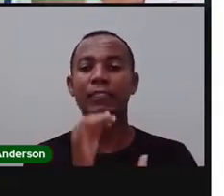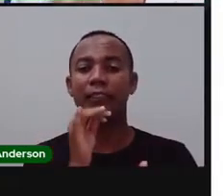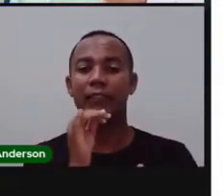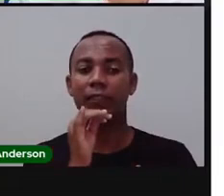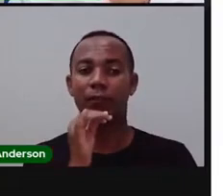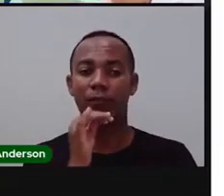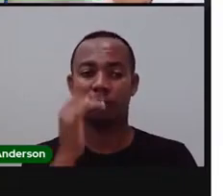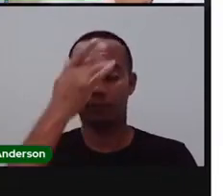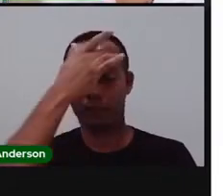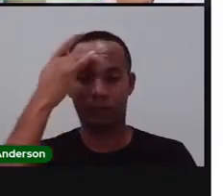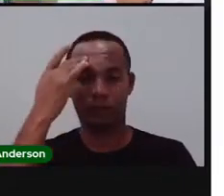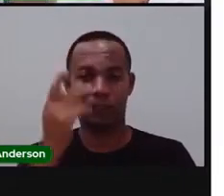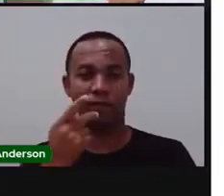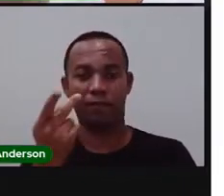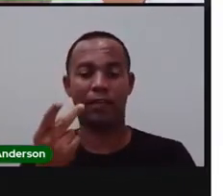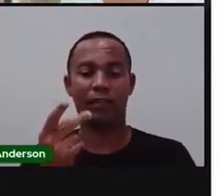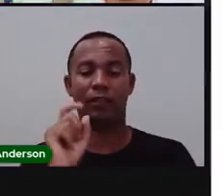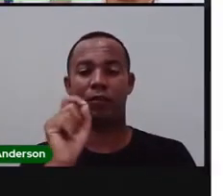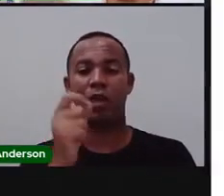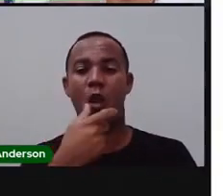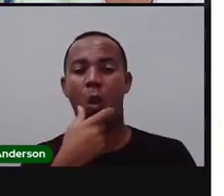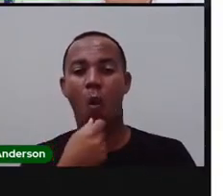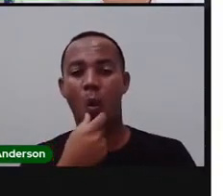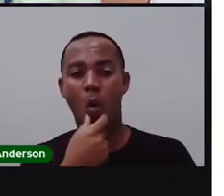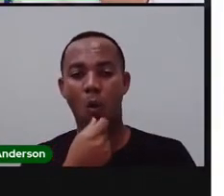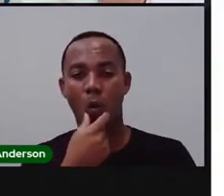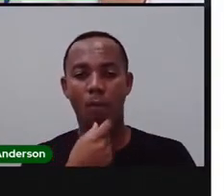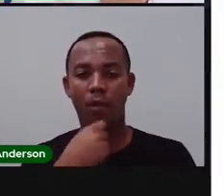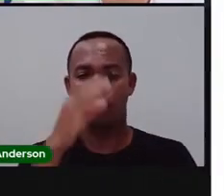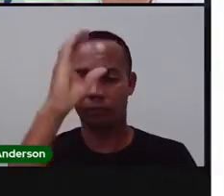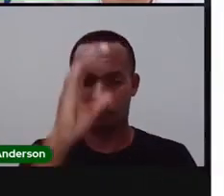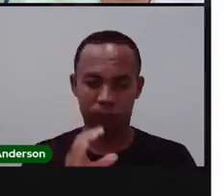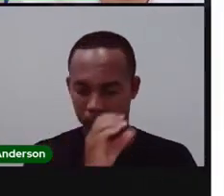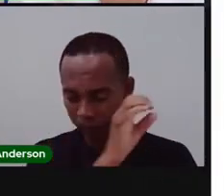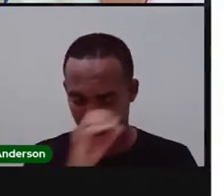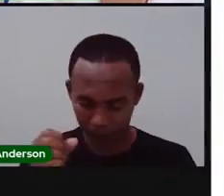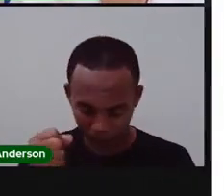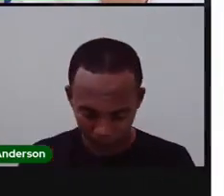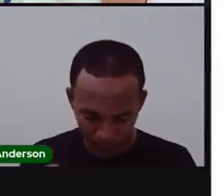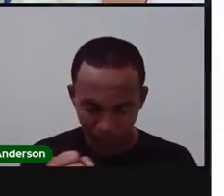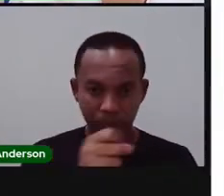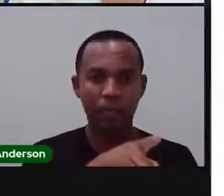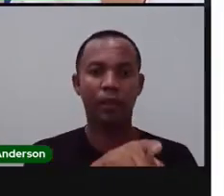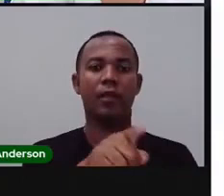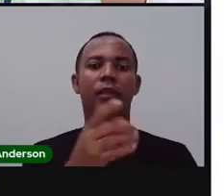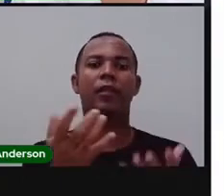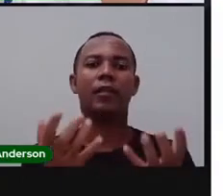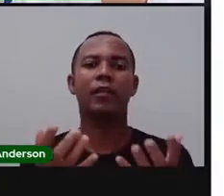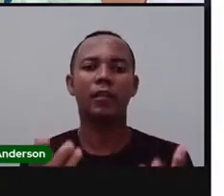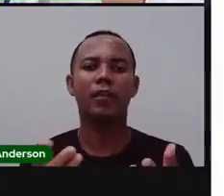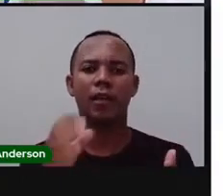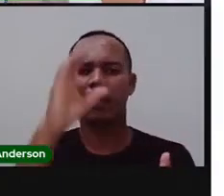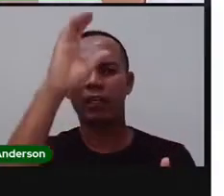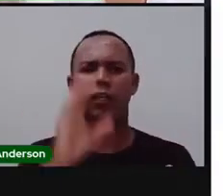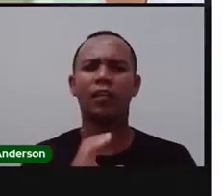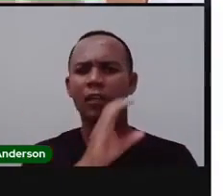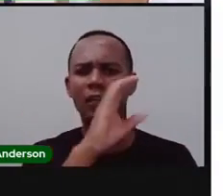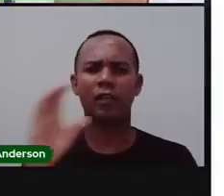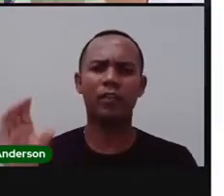Dizem, né? Que o padre que participou na construção dessa igreja, ele queria que a igreja fosse